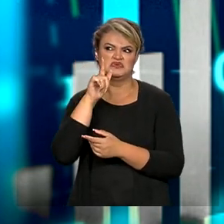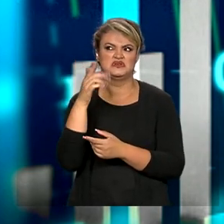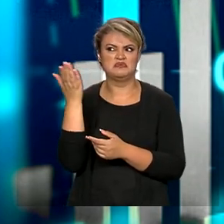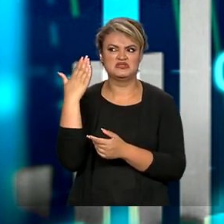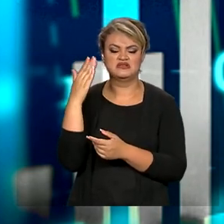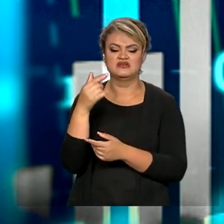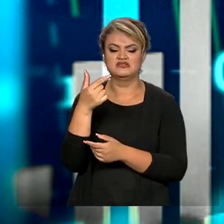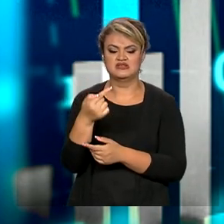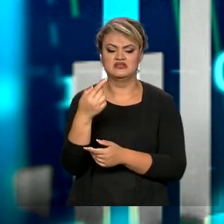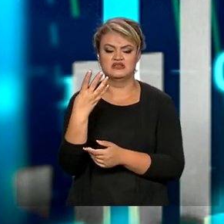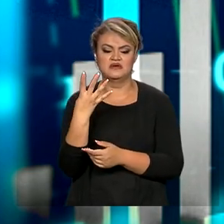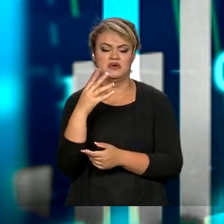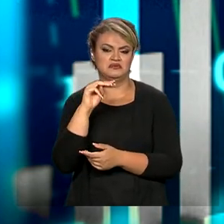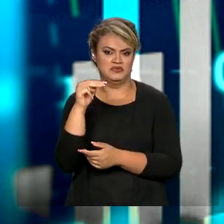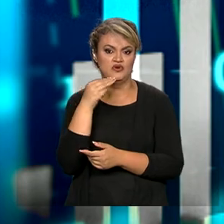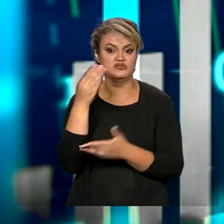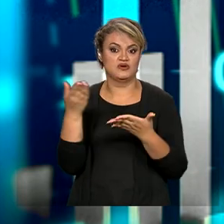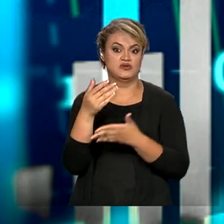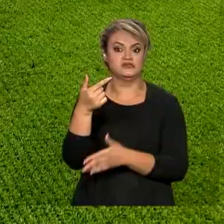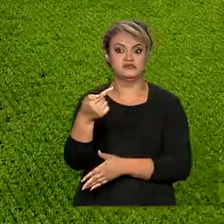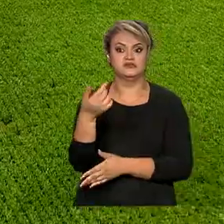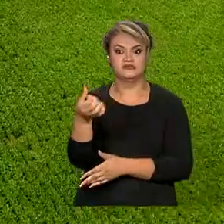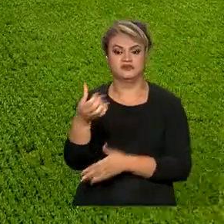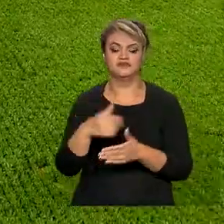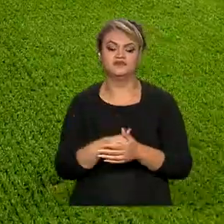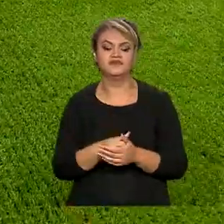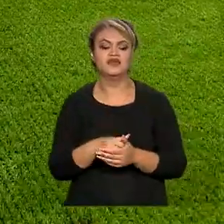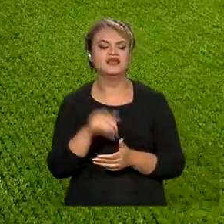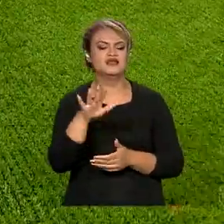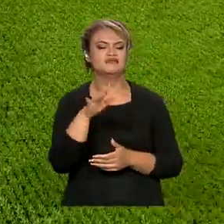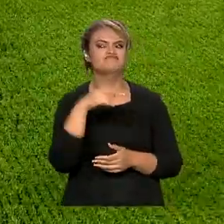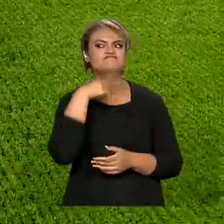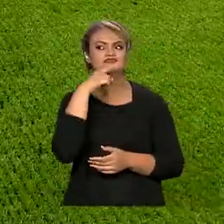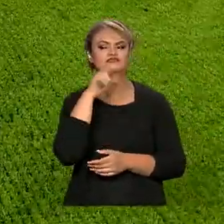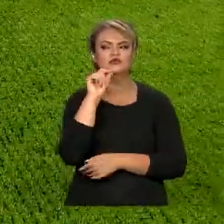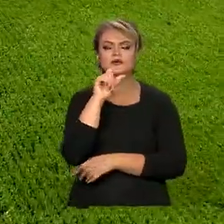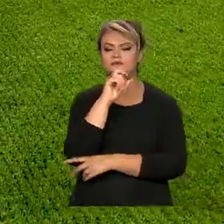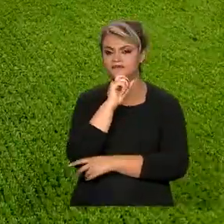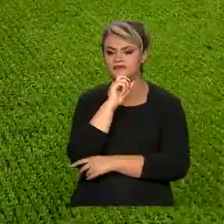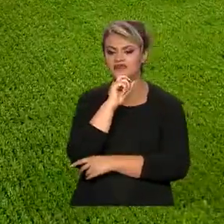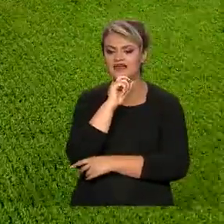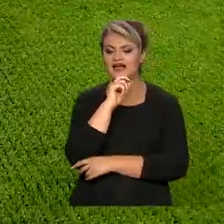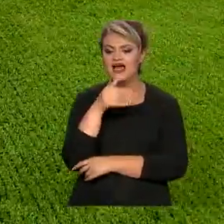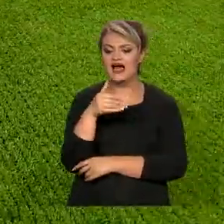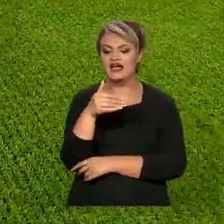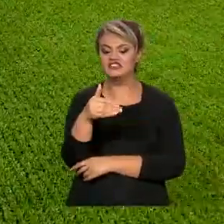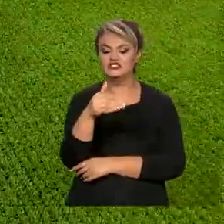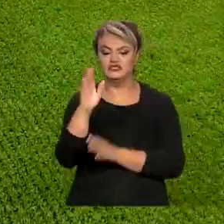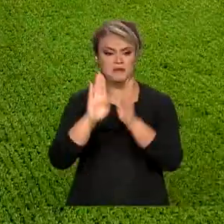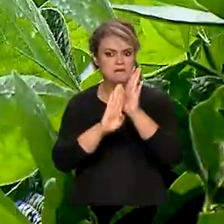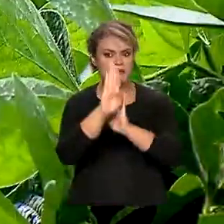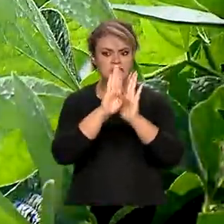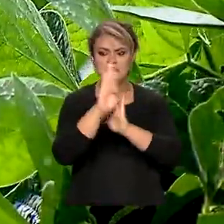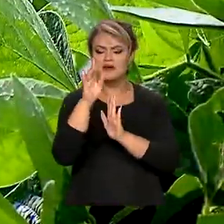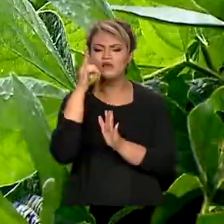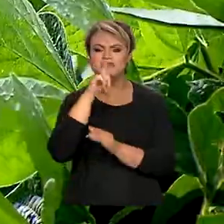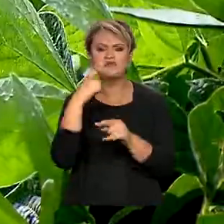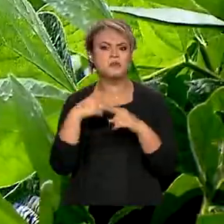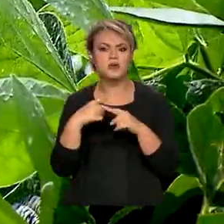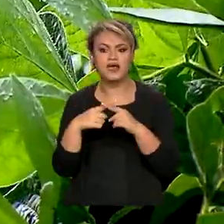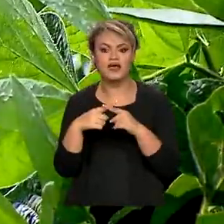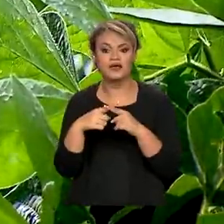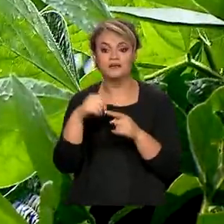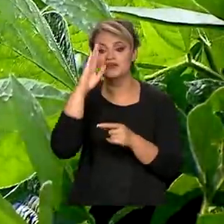,5 milhões de hectares. E a pergunta que não quero calar é, a quem devemos essa super safra? Os nossos carro